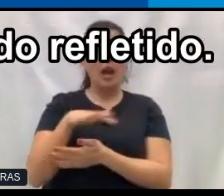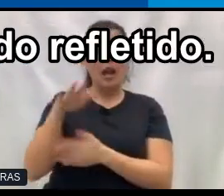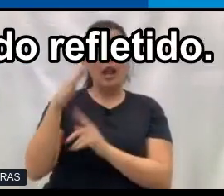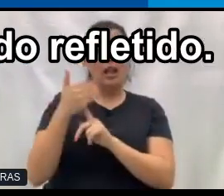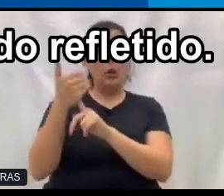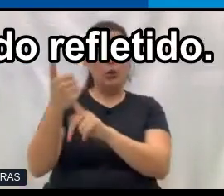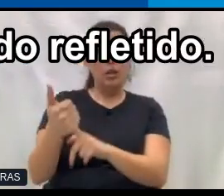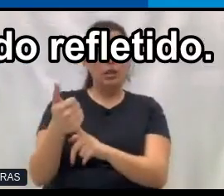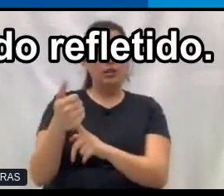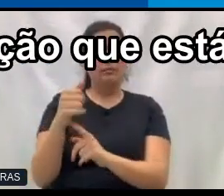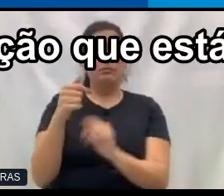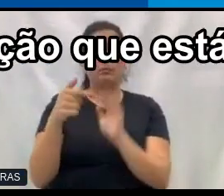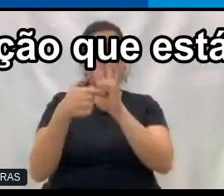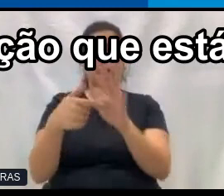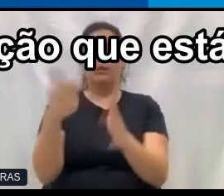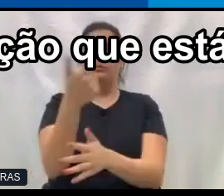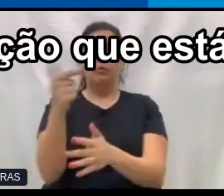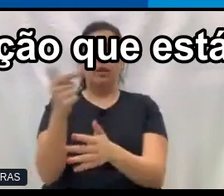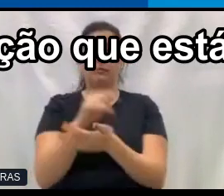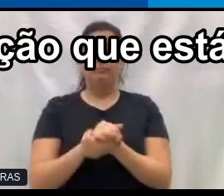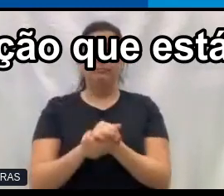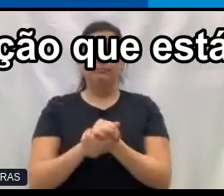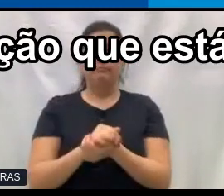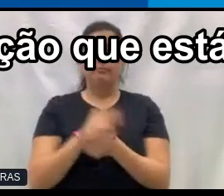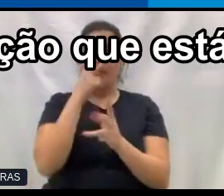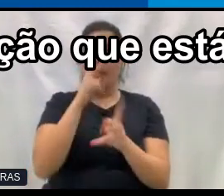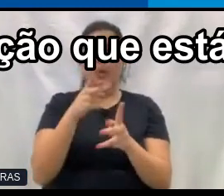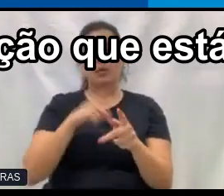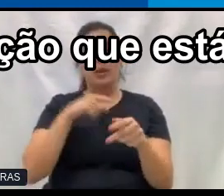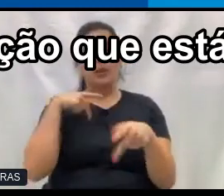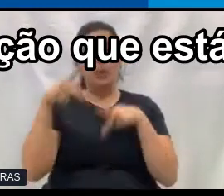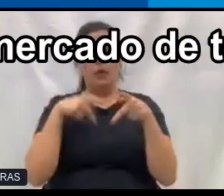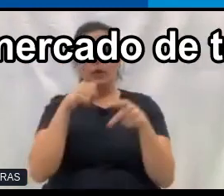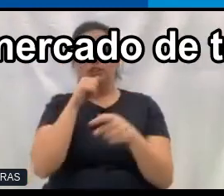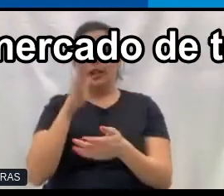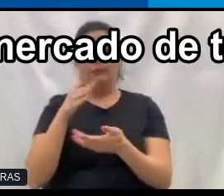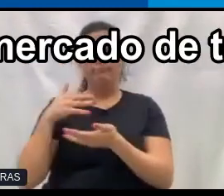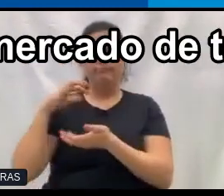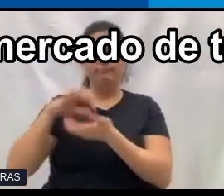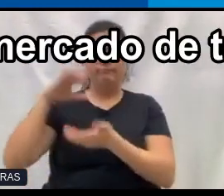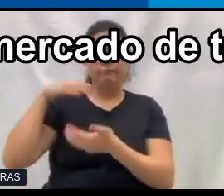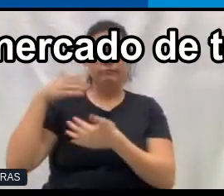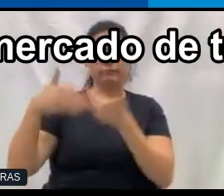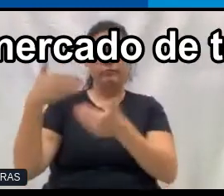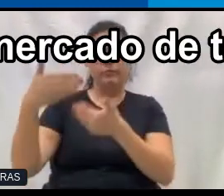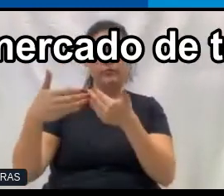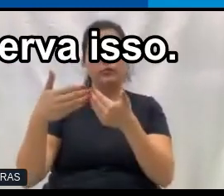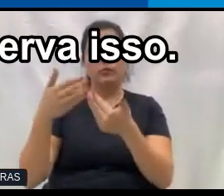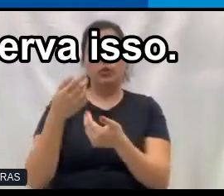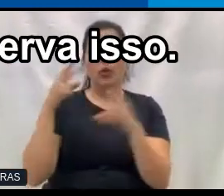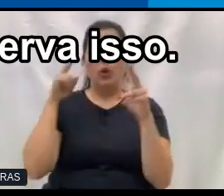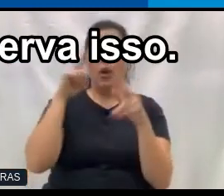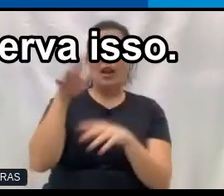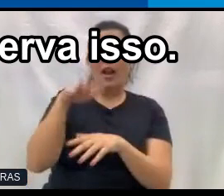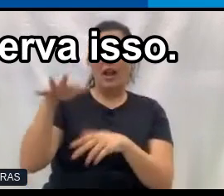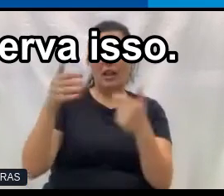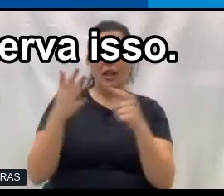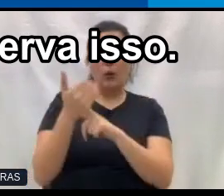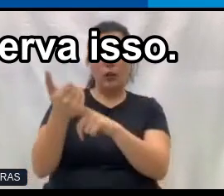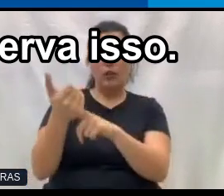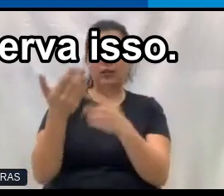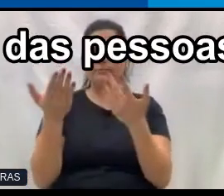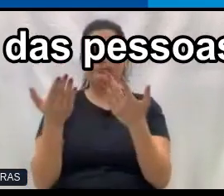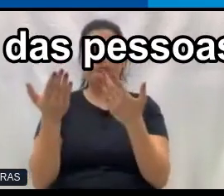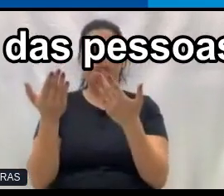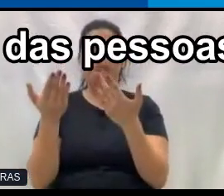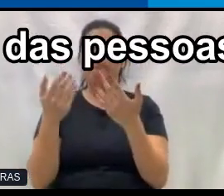isso não está sendo refletido. Apesar de a gente ter uma população que está envelhecendo, quando a gente olha para o mercado de tecnologia, a